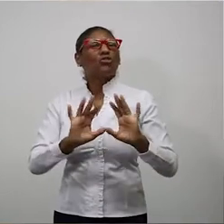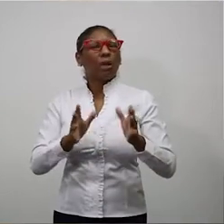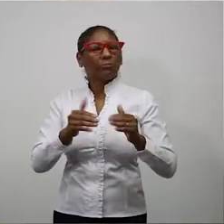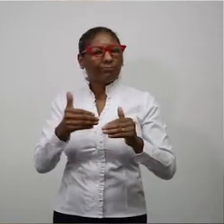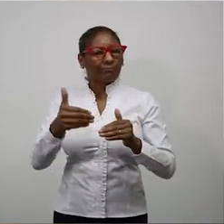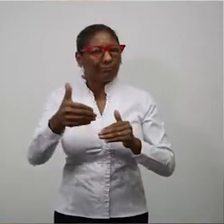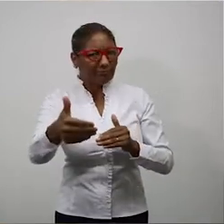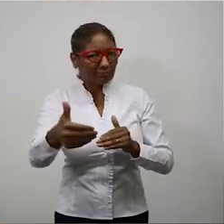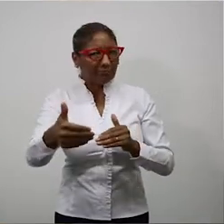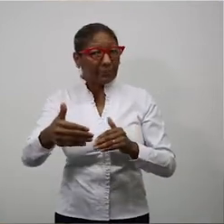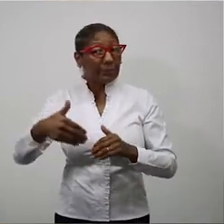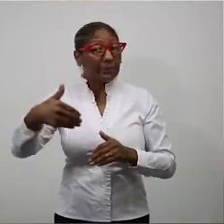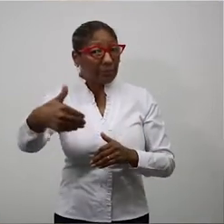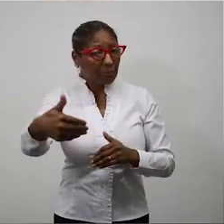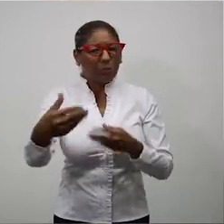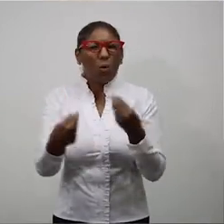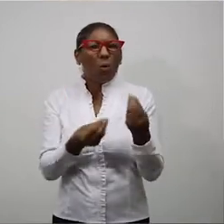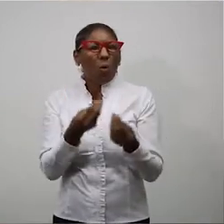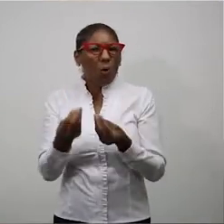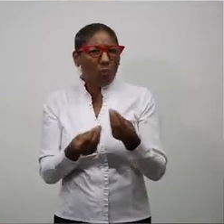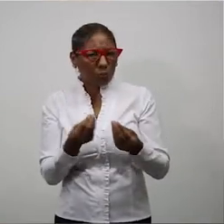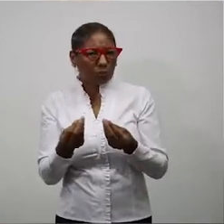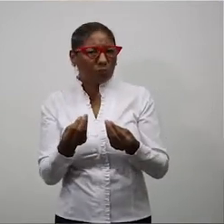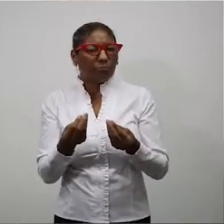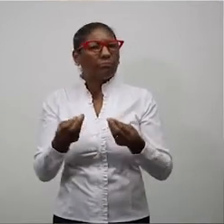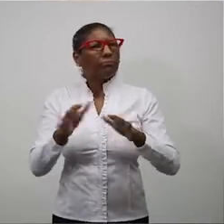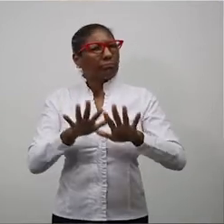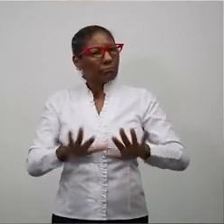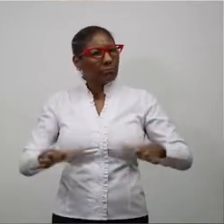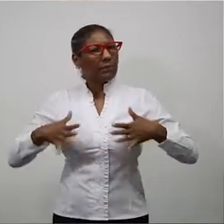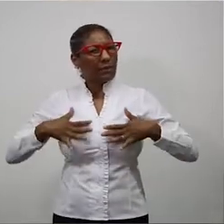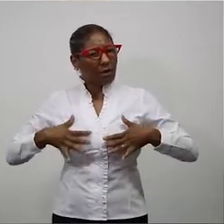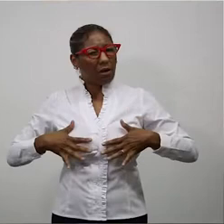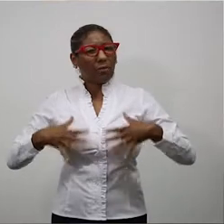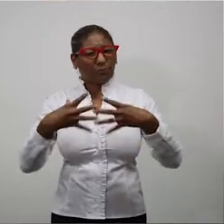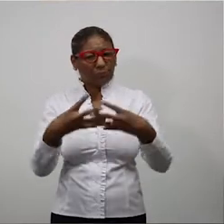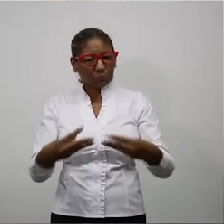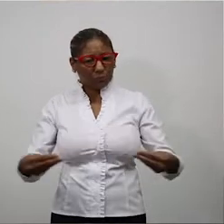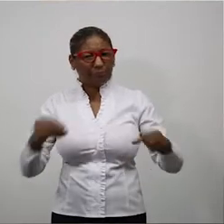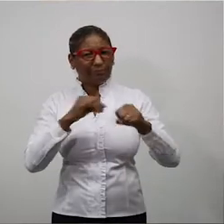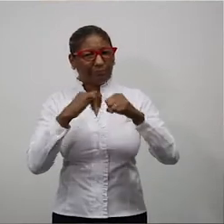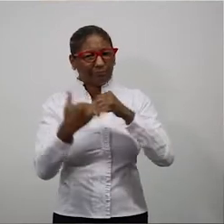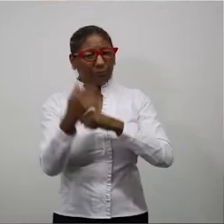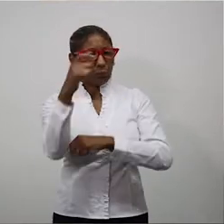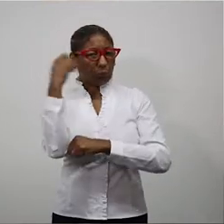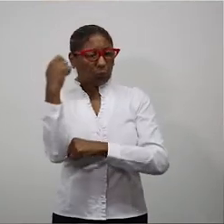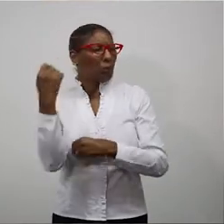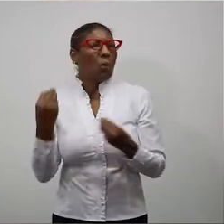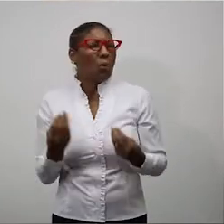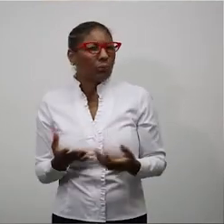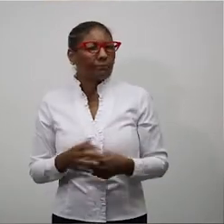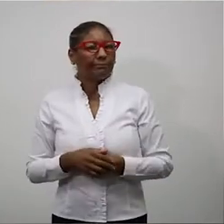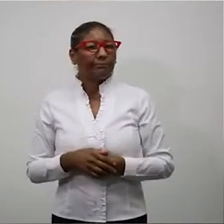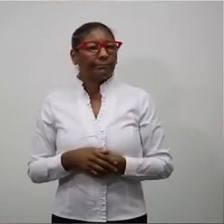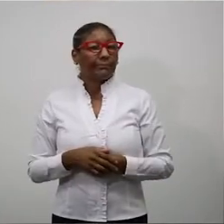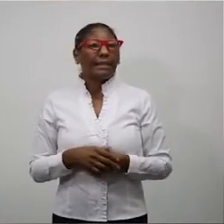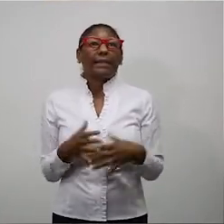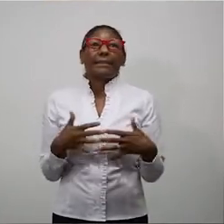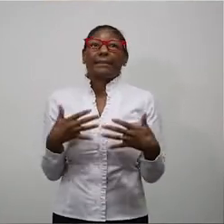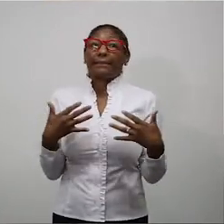está sendo organizado e o que vem aí pela frente para a gente poder garantir com tranquilidade a imunização de todos os gaús. Por favor, Cíntia.